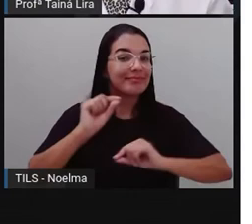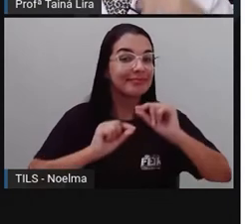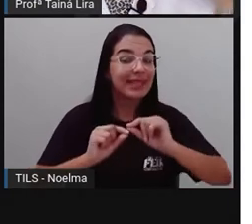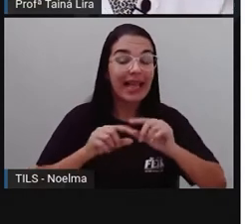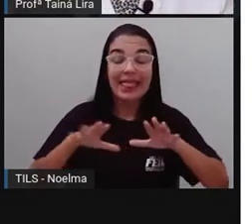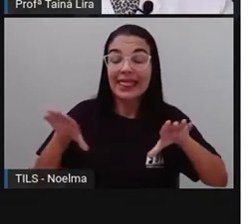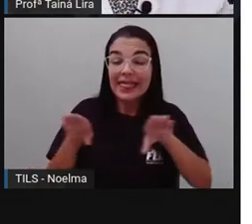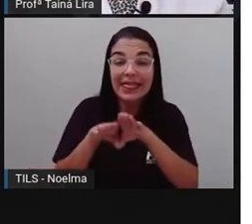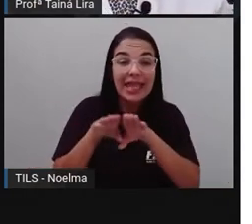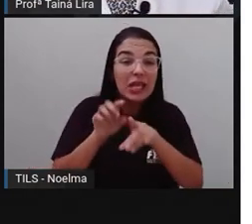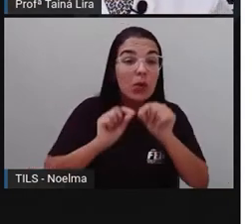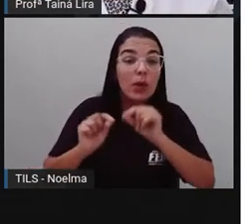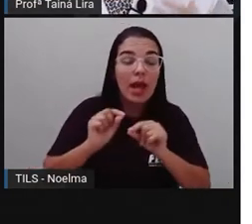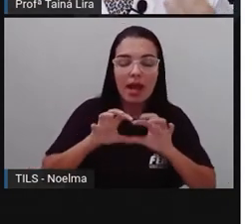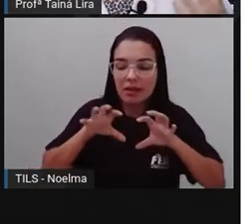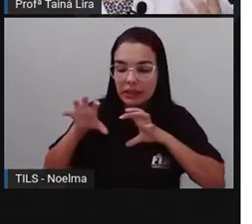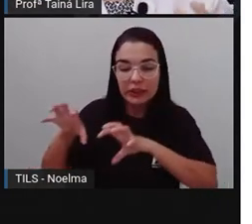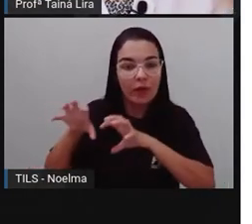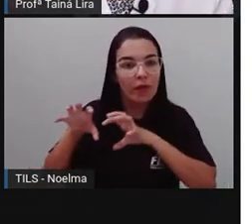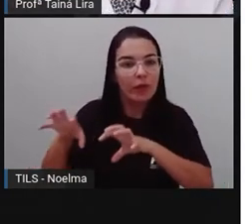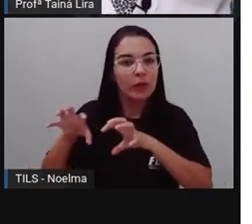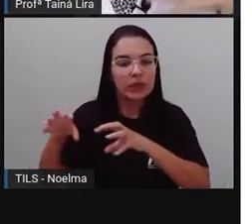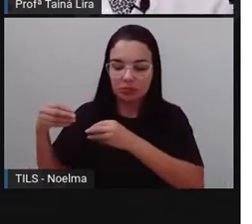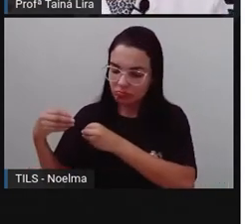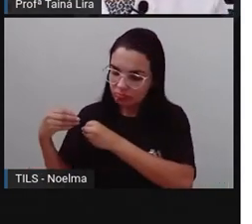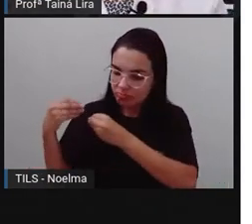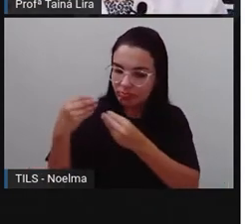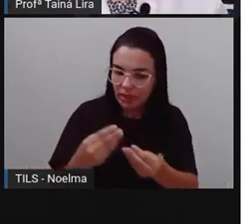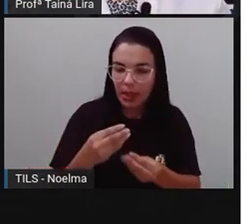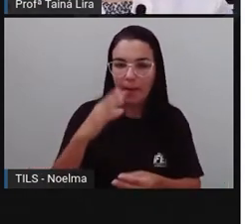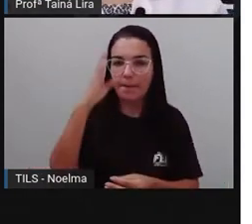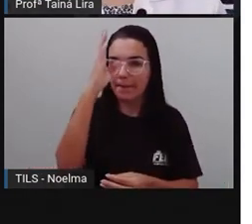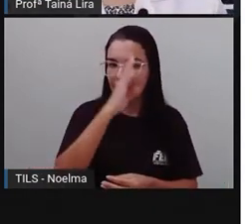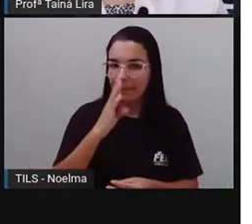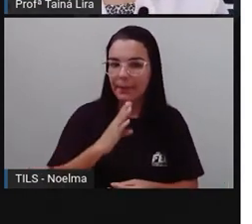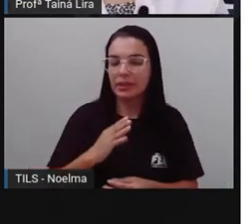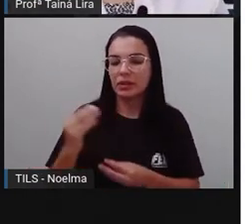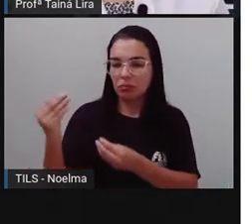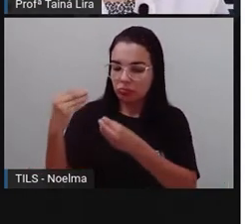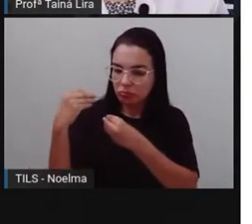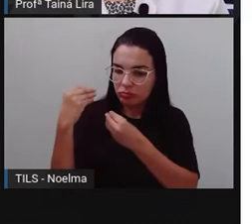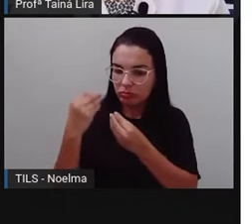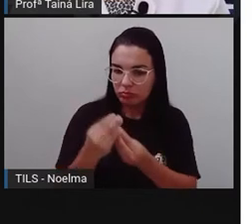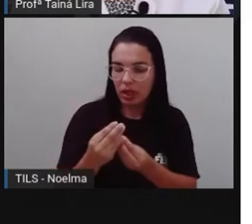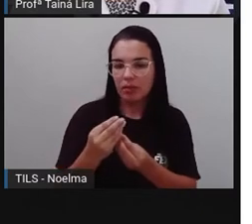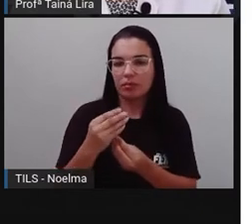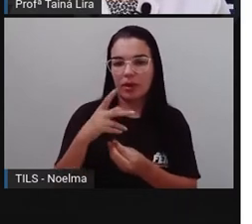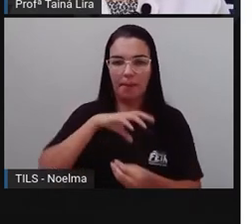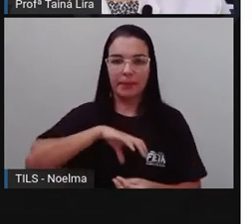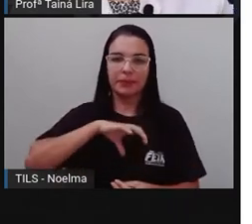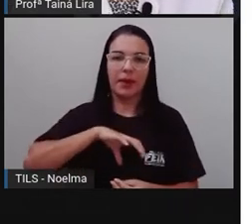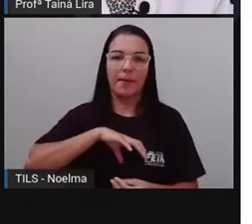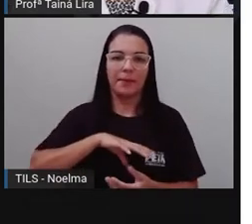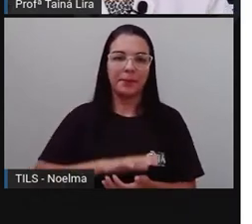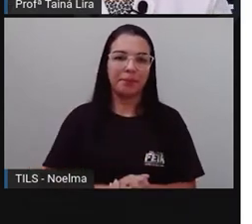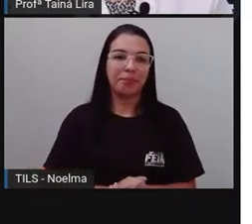Influência, Marca da cultura portuguesa que nós adotamos aqui. Certo? Olha lá. Eita,